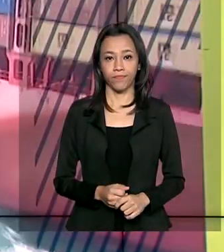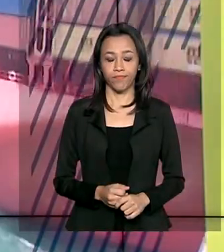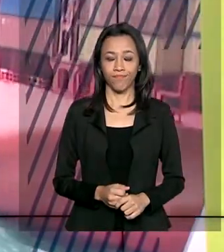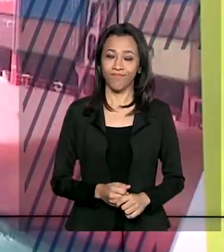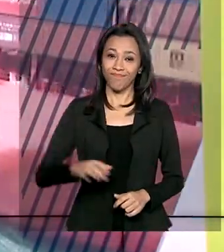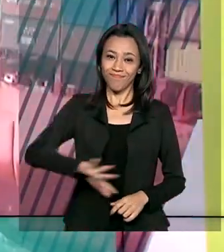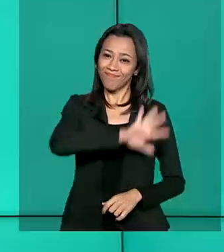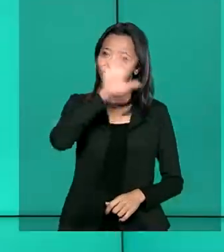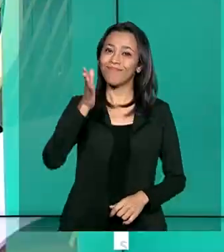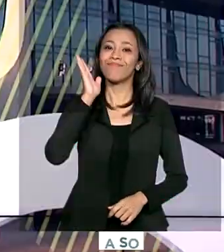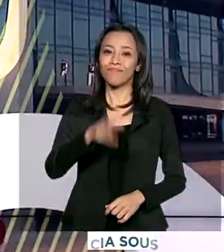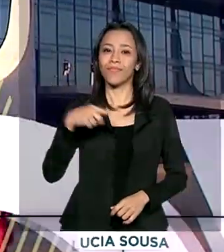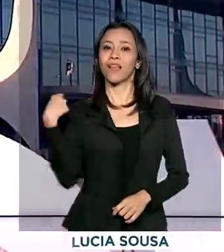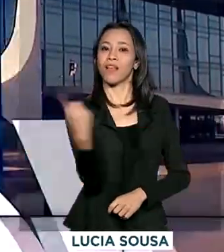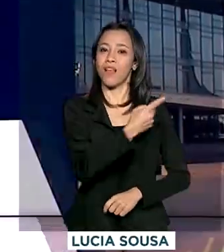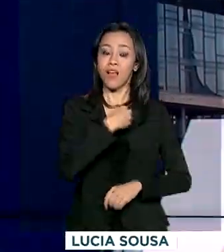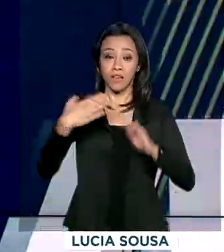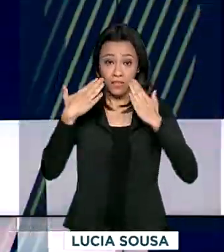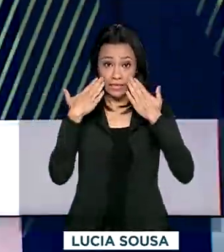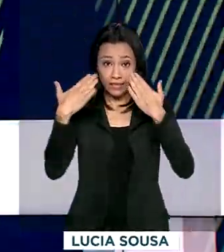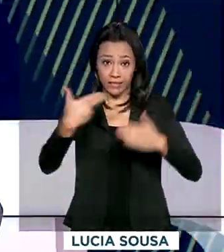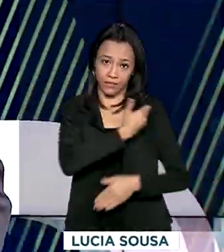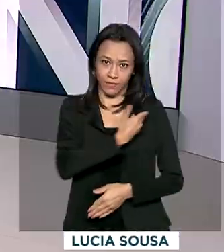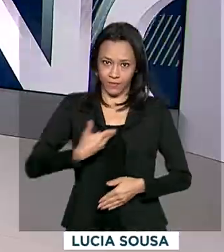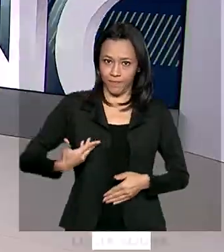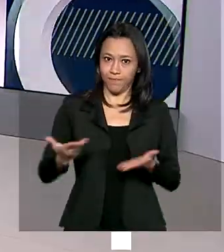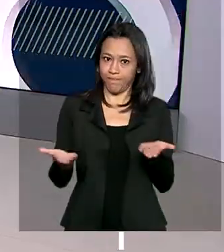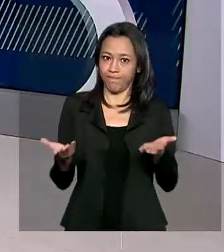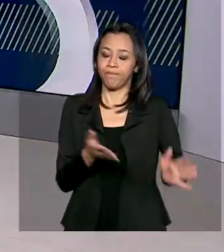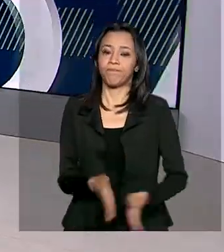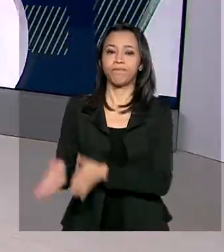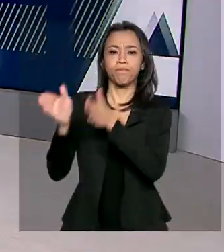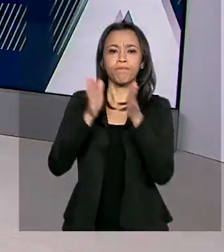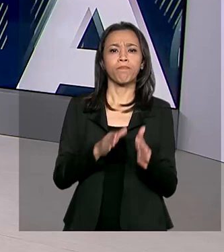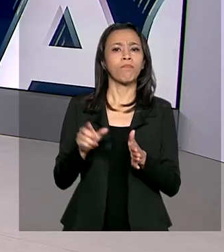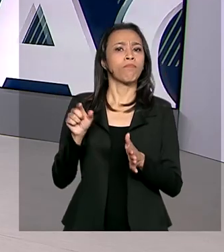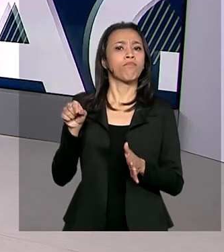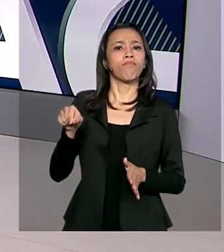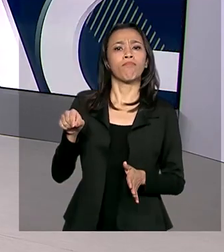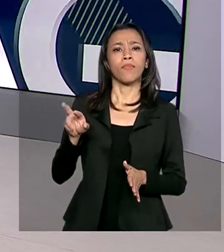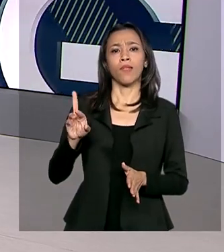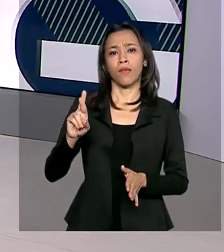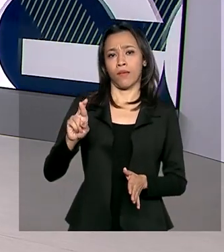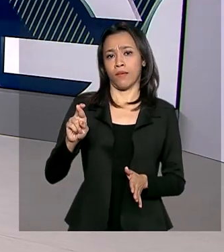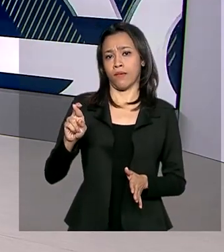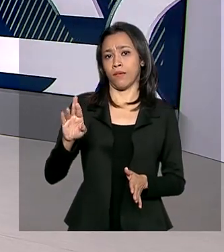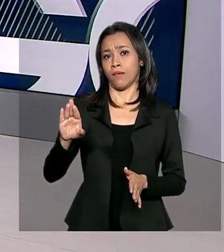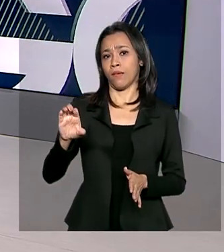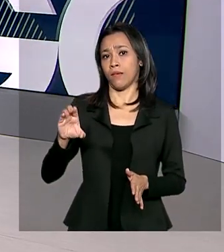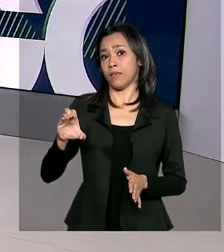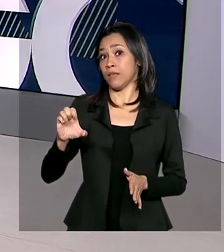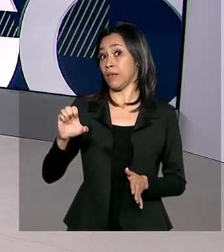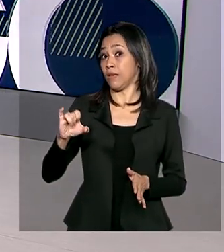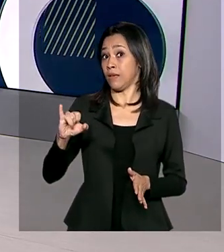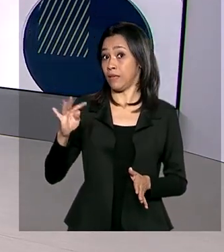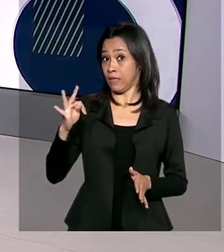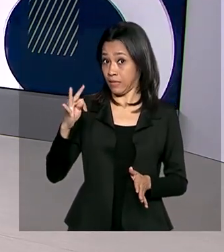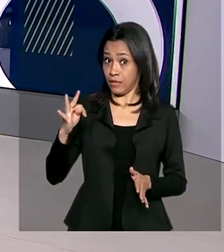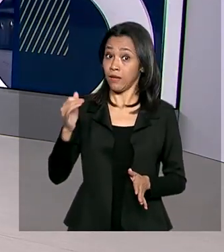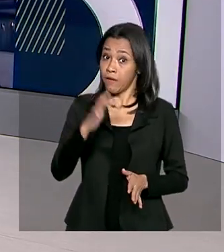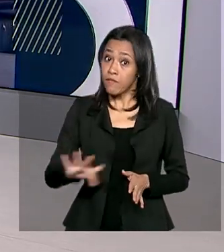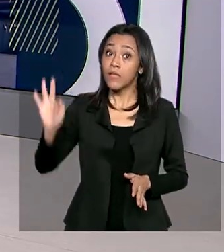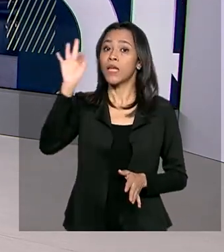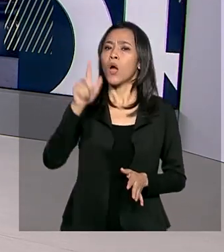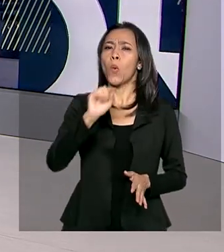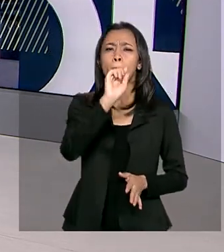Olá, já estamos no ar com o governo agora. A Receita Federal paga hoje o primeiro lote de restituição do